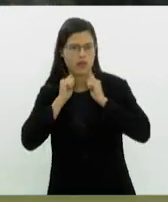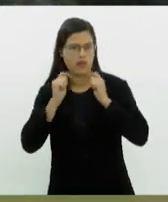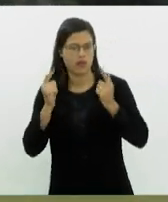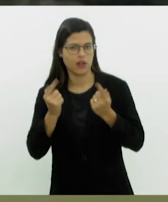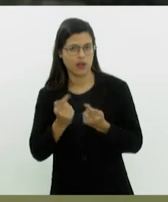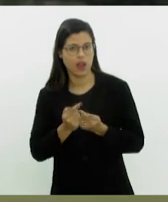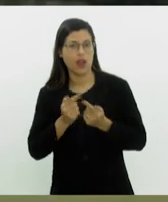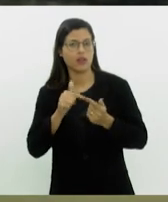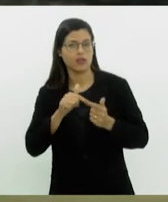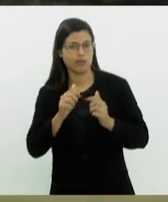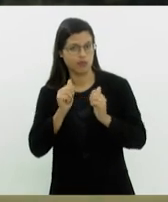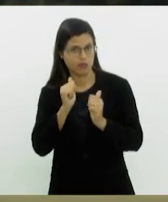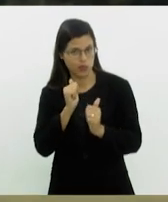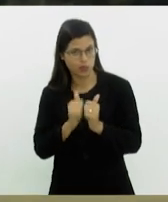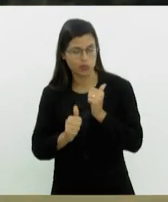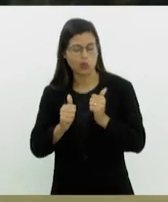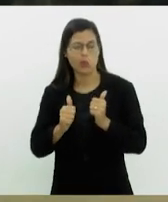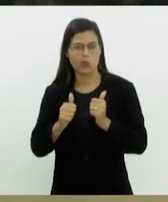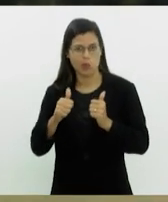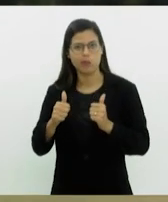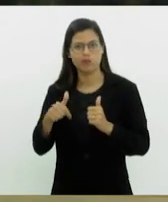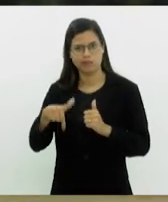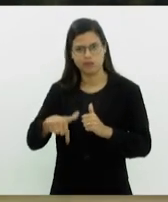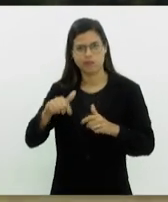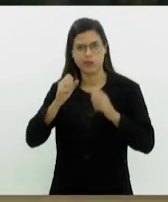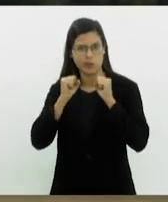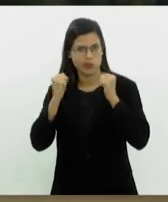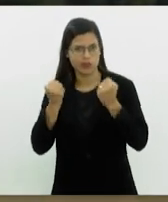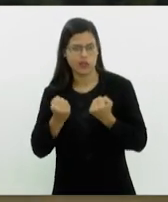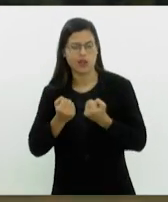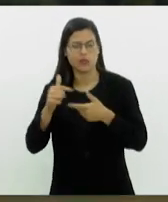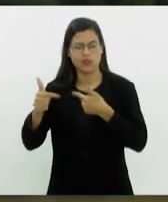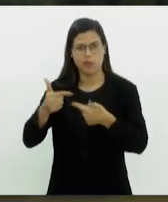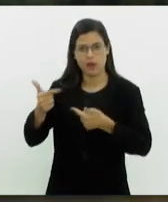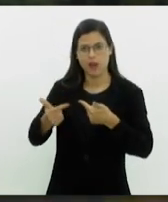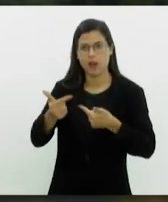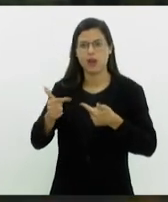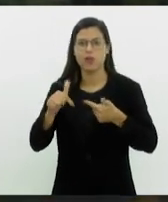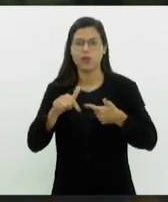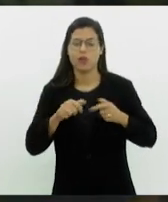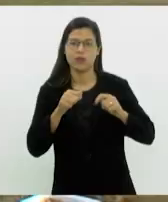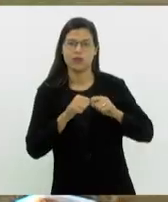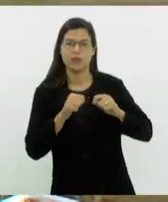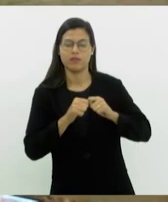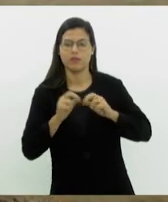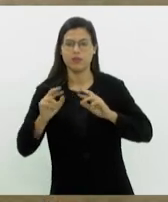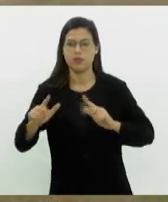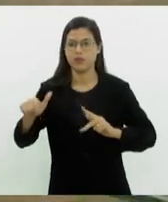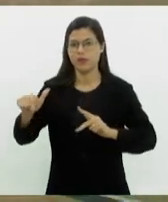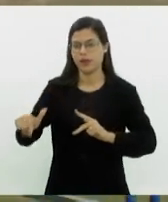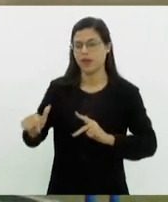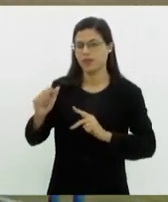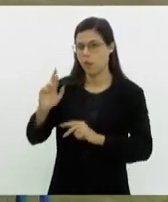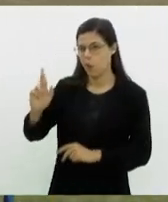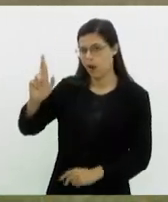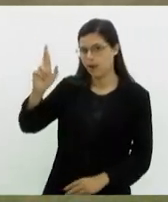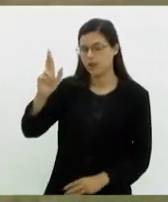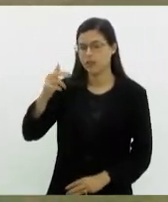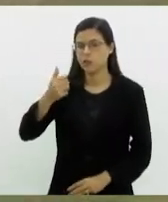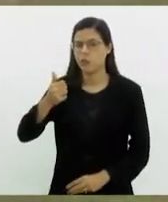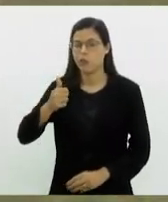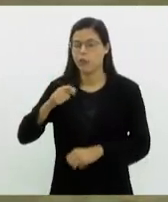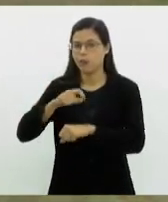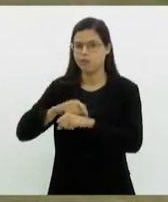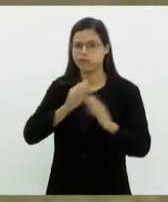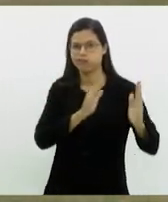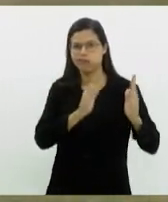bastante disputado aqui no estádio do Trabalhador, com a bola parada fazendo a diferença para o time da casa. Ainda no primeiro tempo, Gerley de